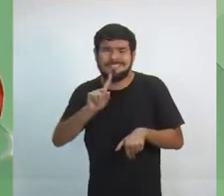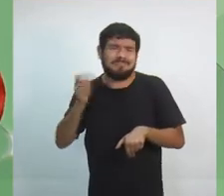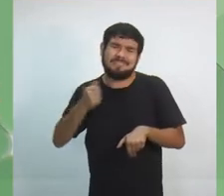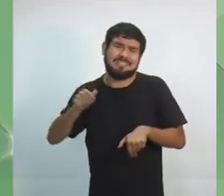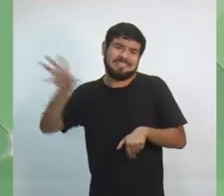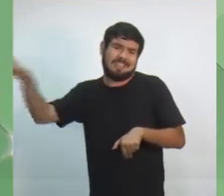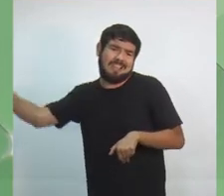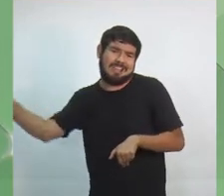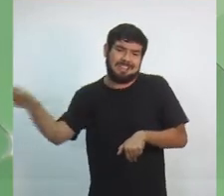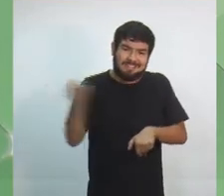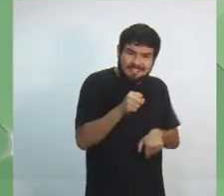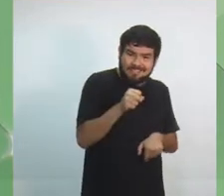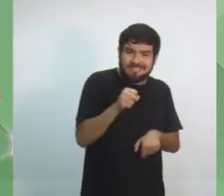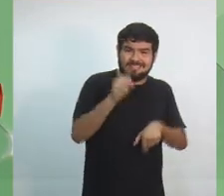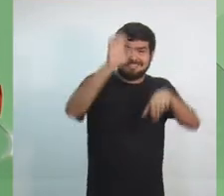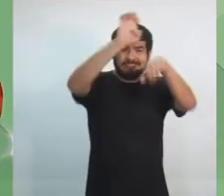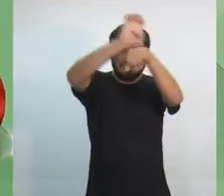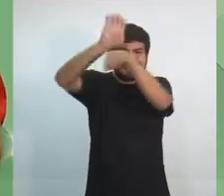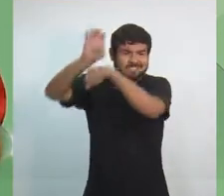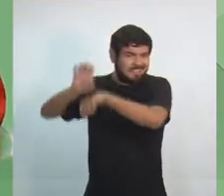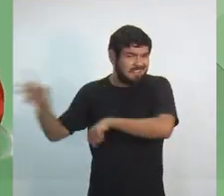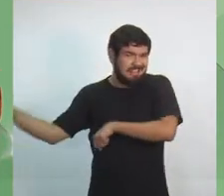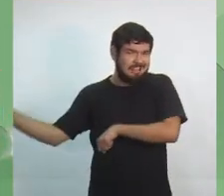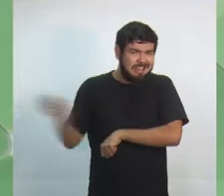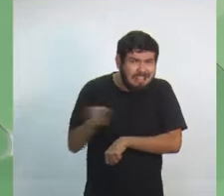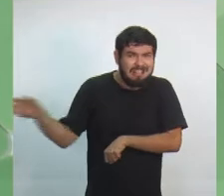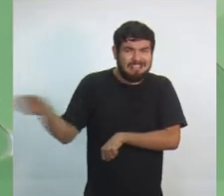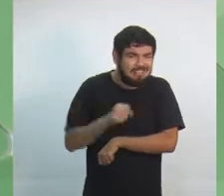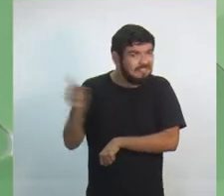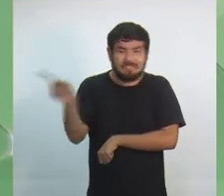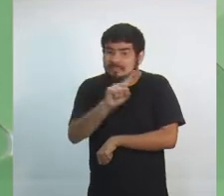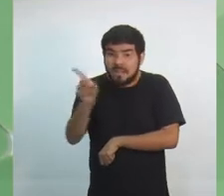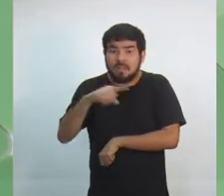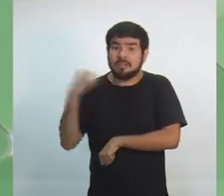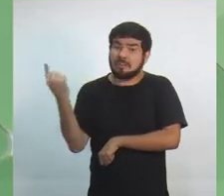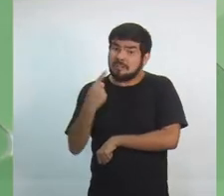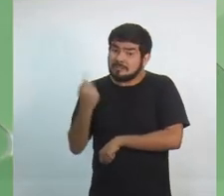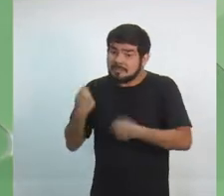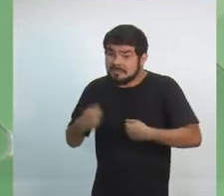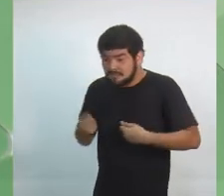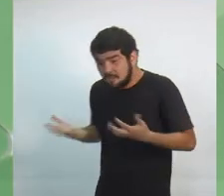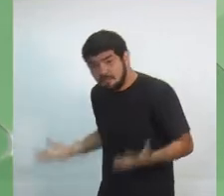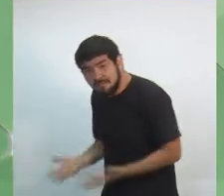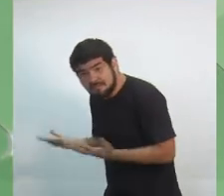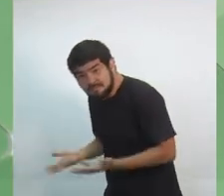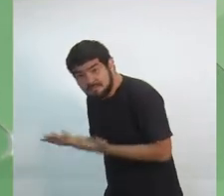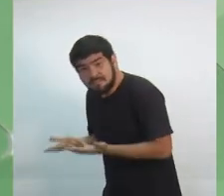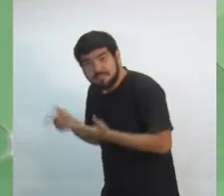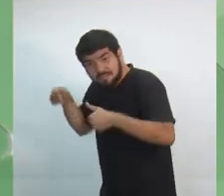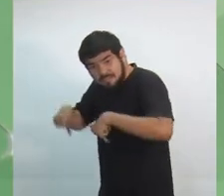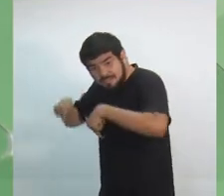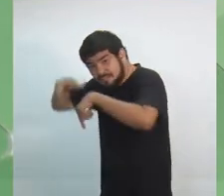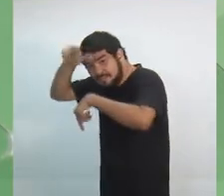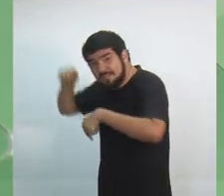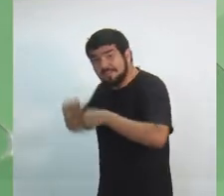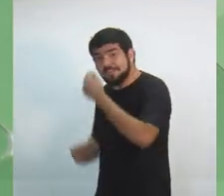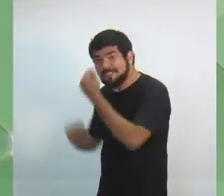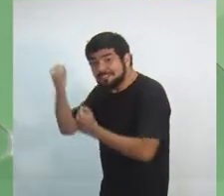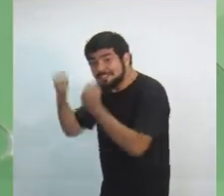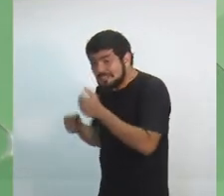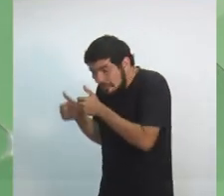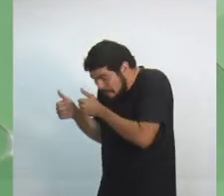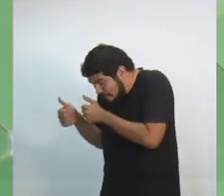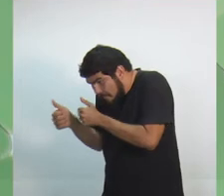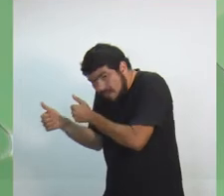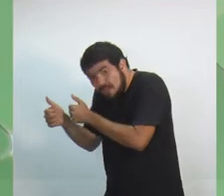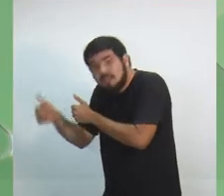com o poder que nós temos no Estado, dando os incentivos com que eles realmente aproveitem a nossa mão de obra. O Distrito Industrial está sendo perseguido.